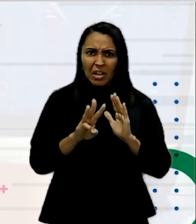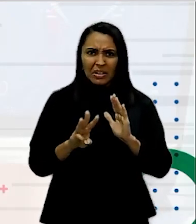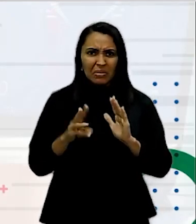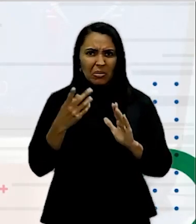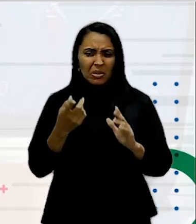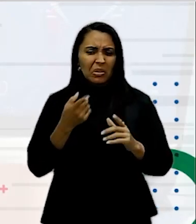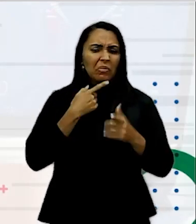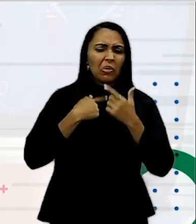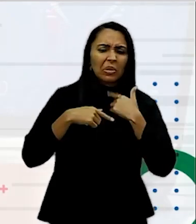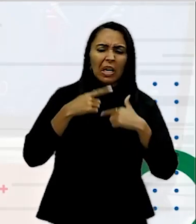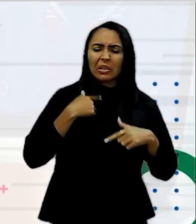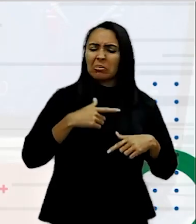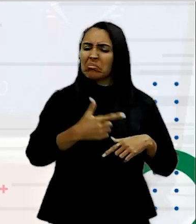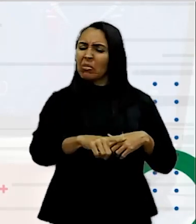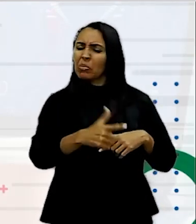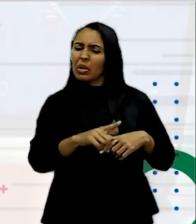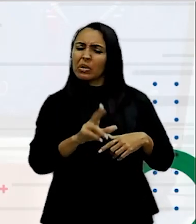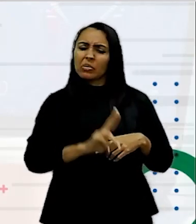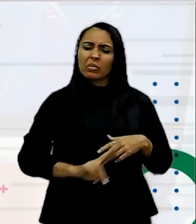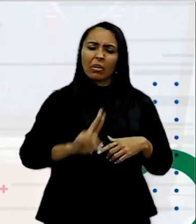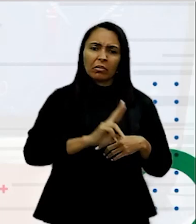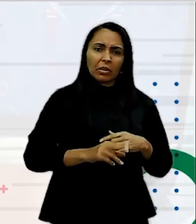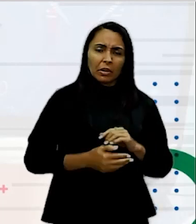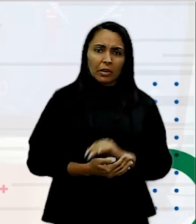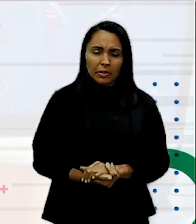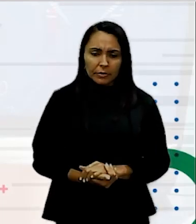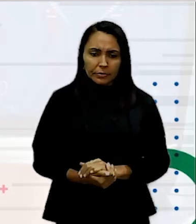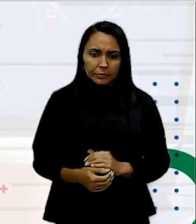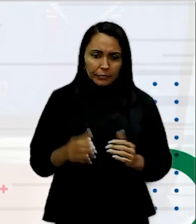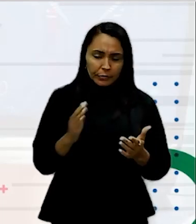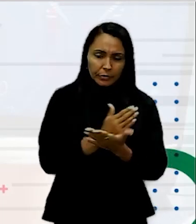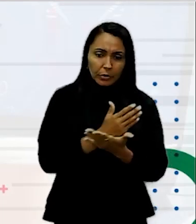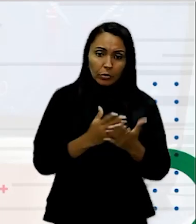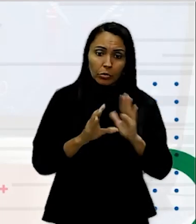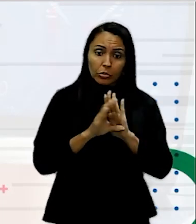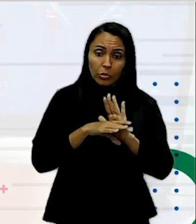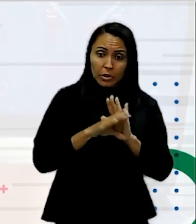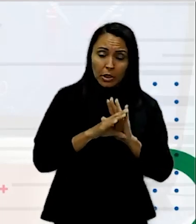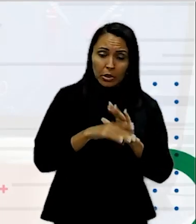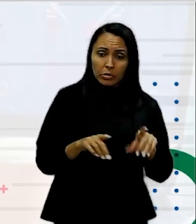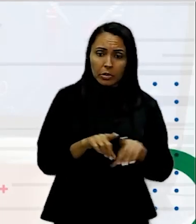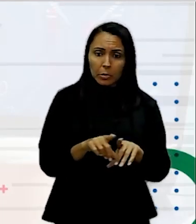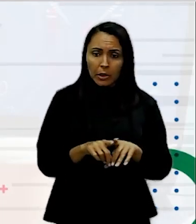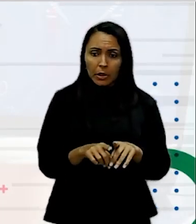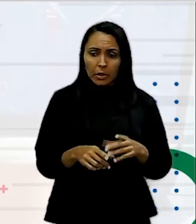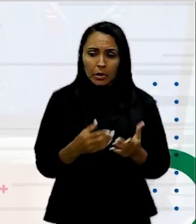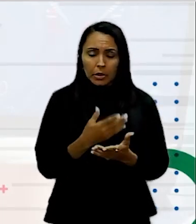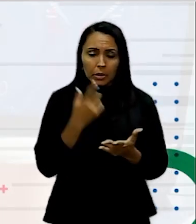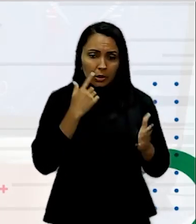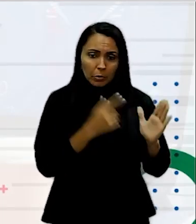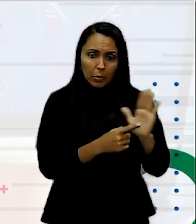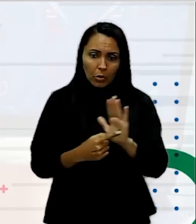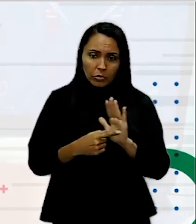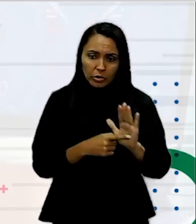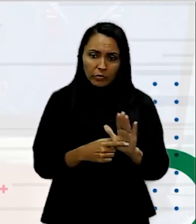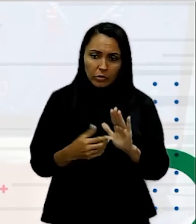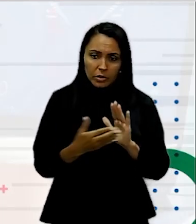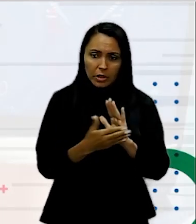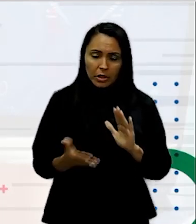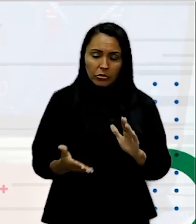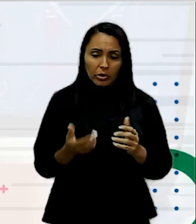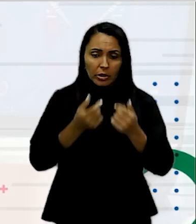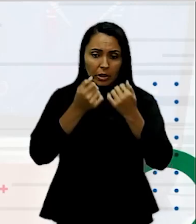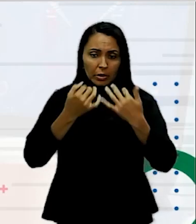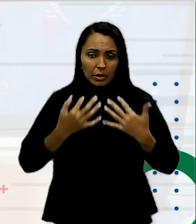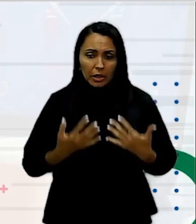de usar ele, por mais que ele funcione E eu trouxe aqui alguns conceitos de UI design que vão ajudar vocês nessa criação